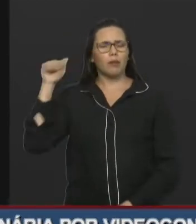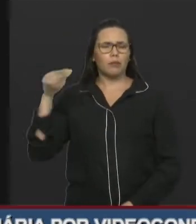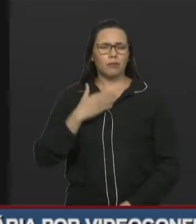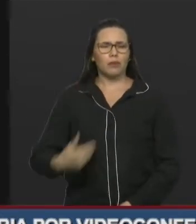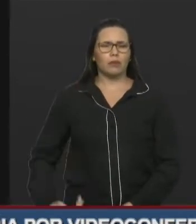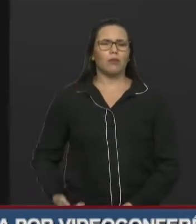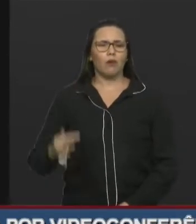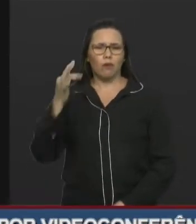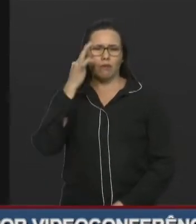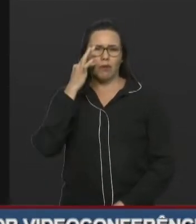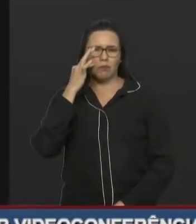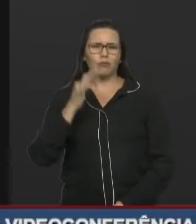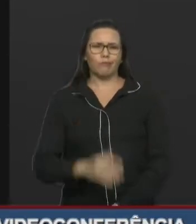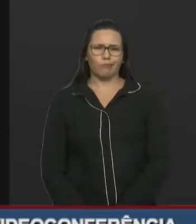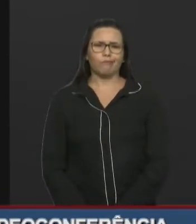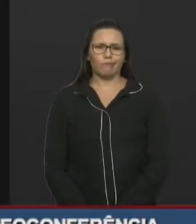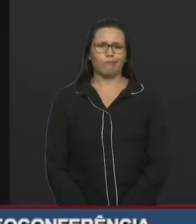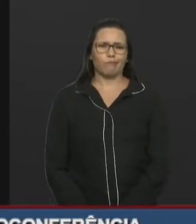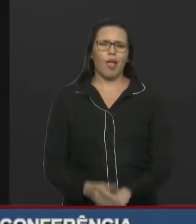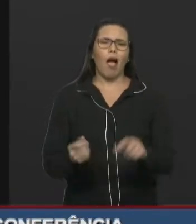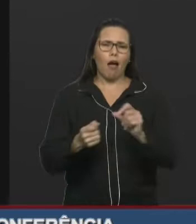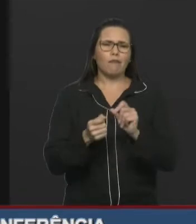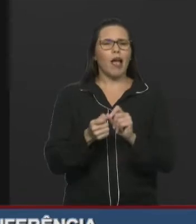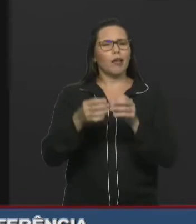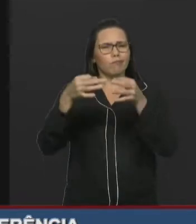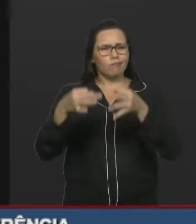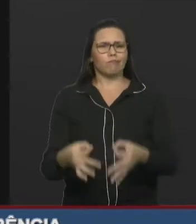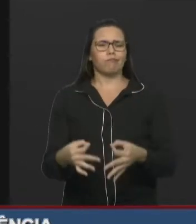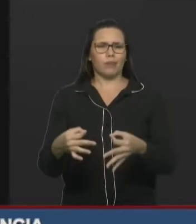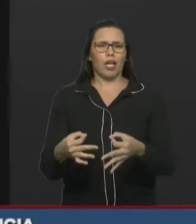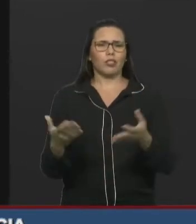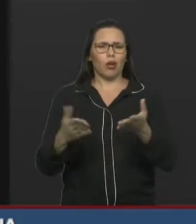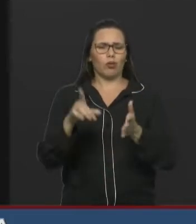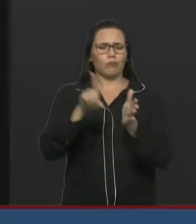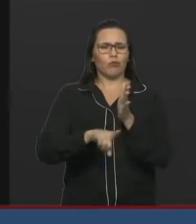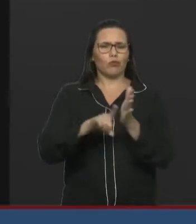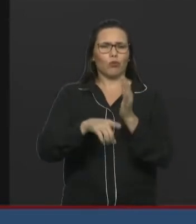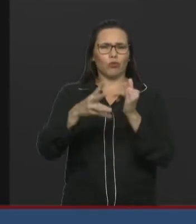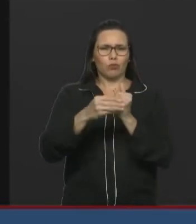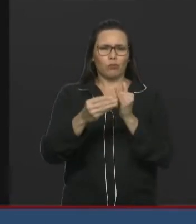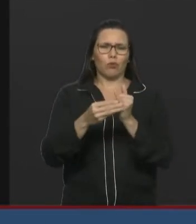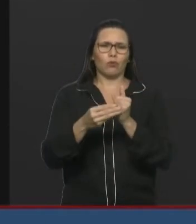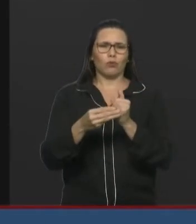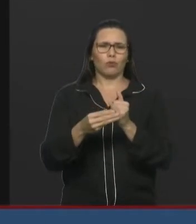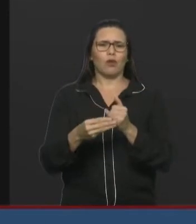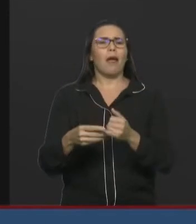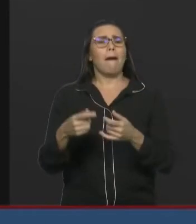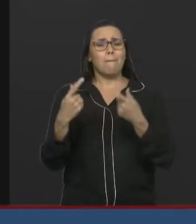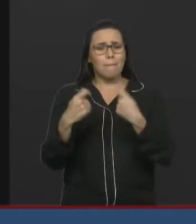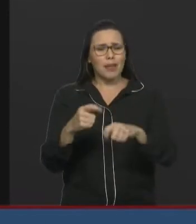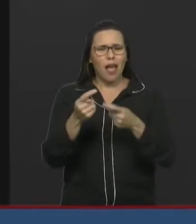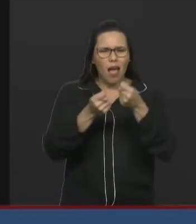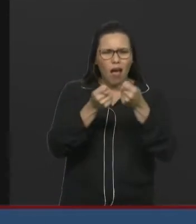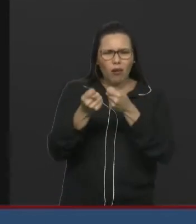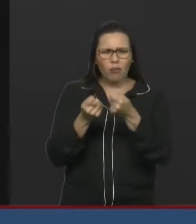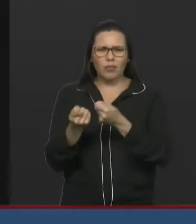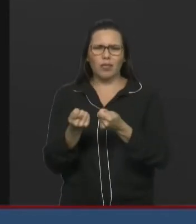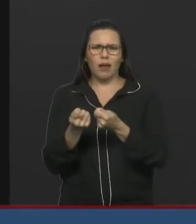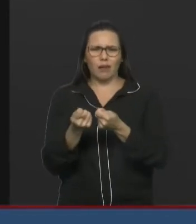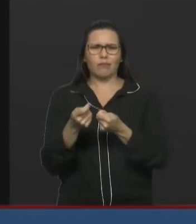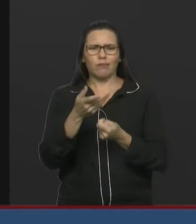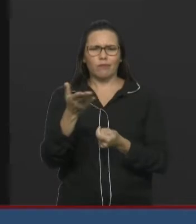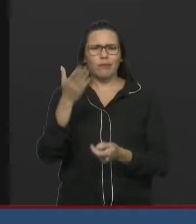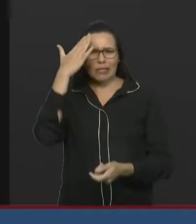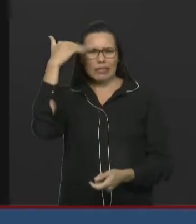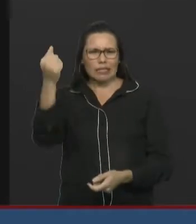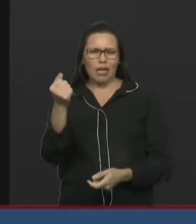para ajudar a controlar os preços desses itens que estão tendo a maior procura por conta do coronavírus.